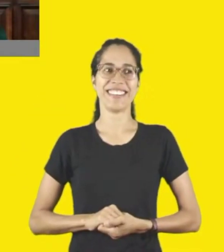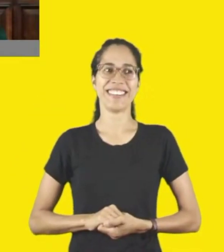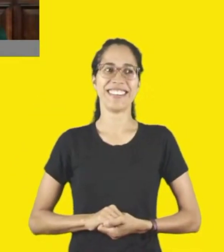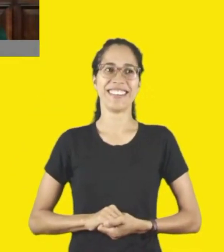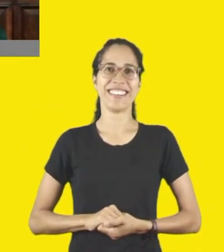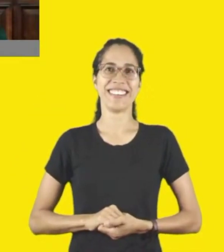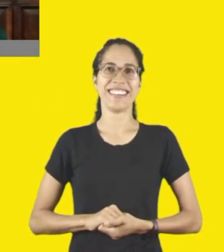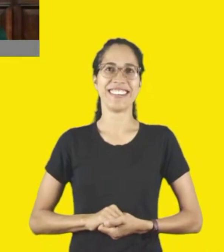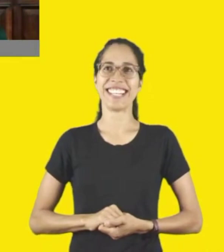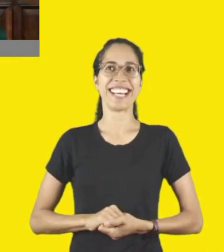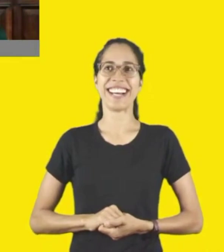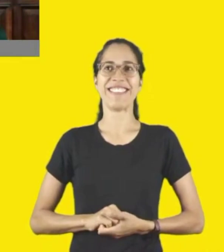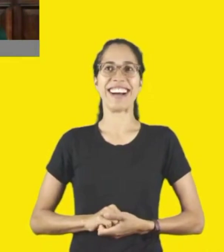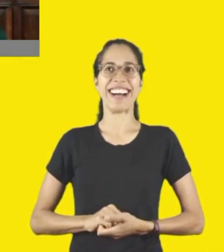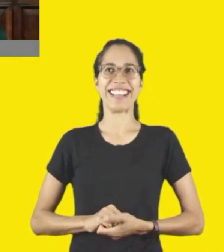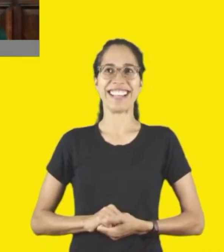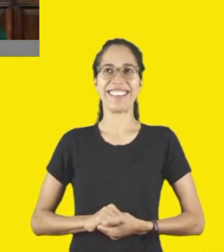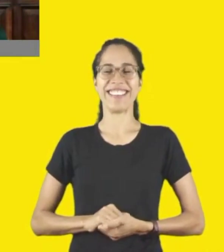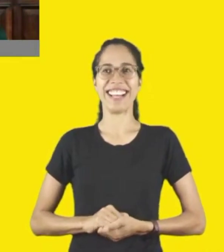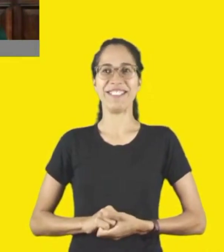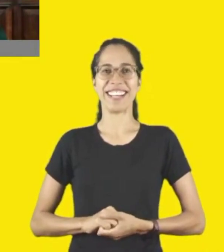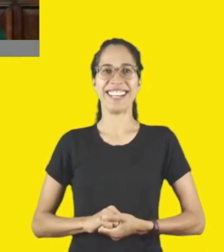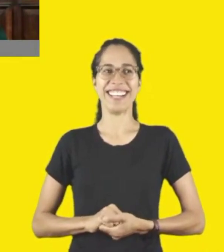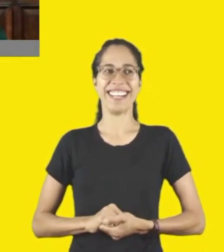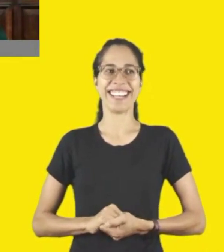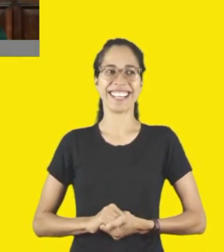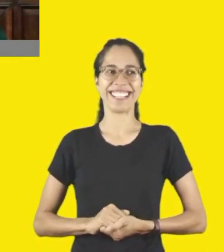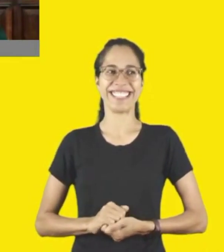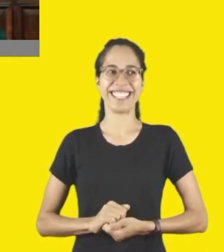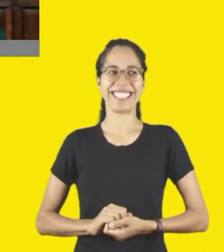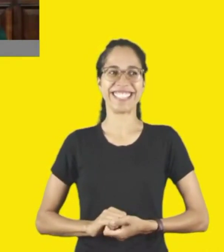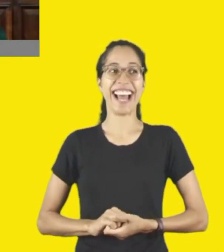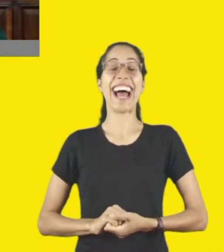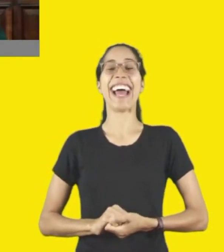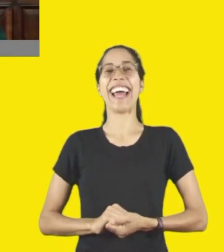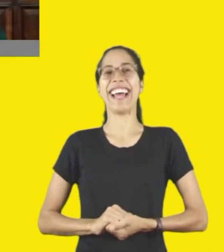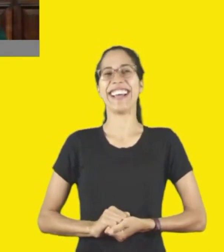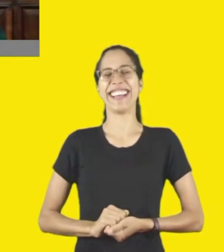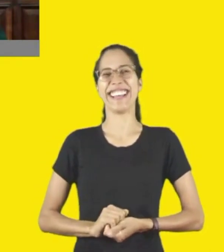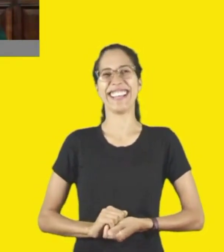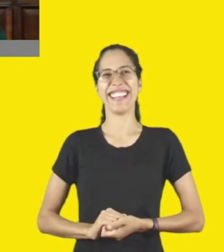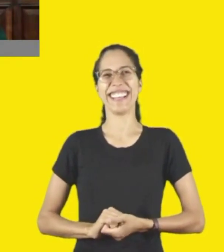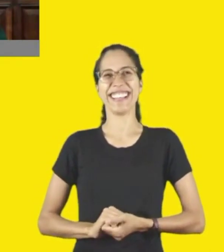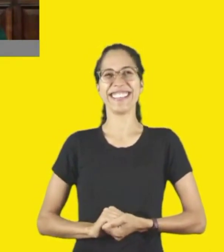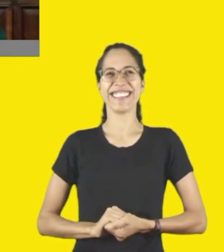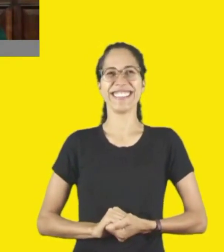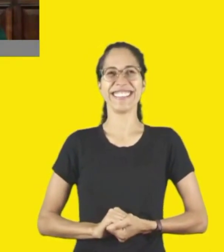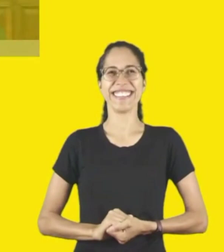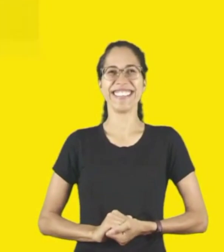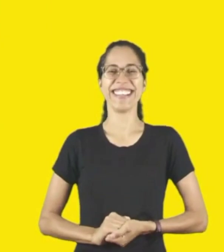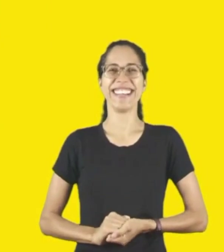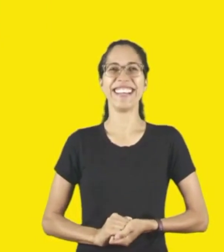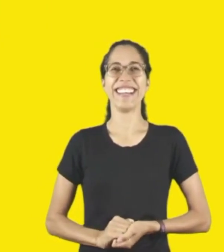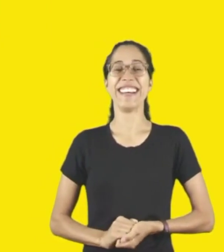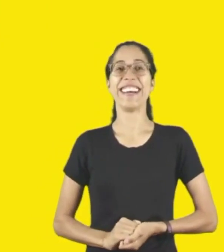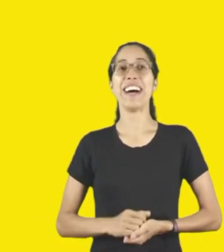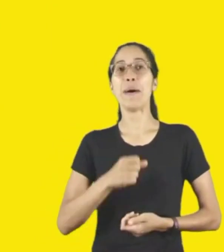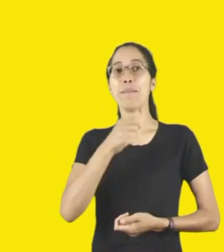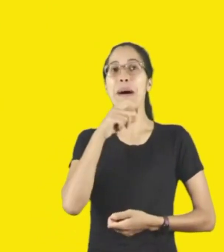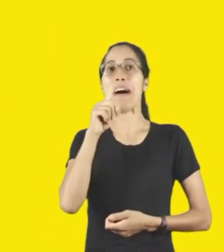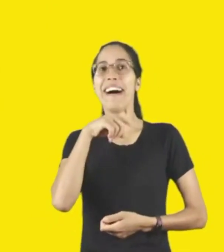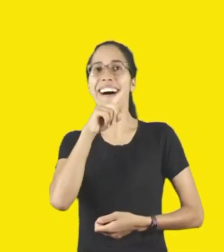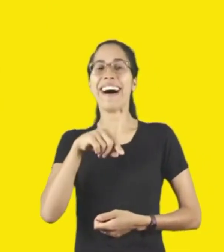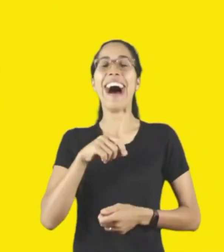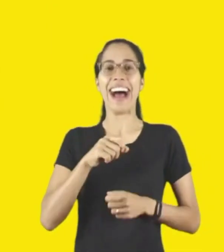Rosana, o seu microfone está montado? Perdão. Agora sim. Obrigada, Danilo. Boa tarde